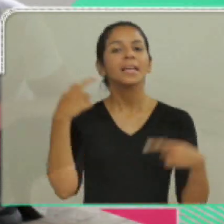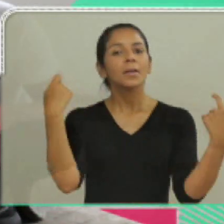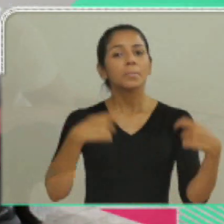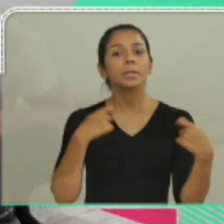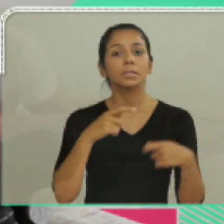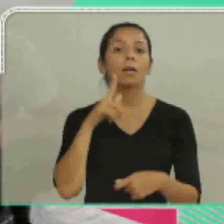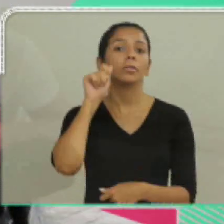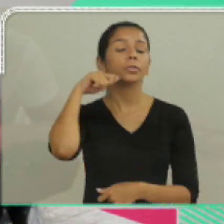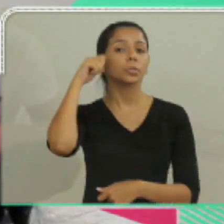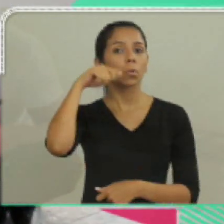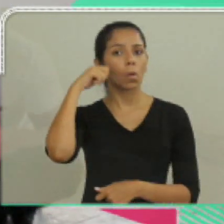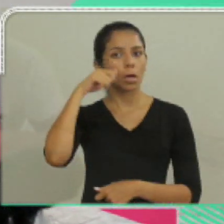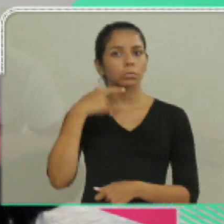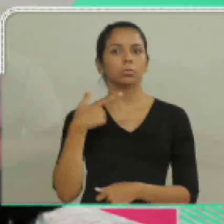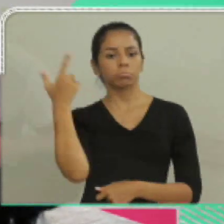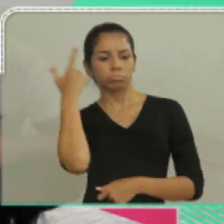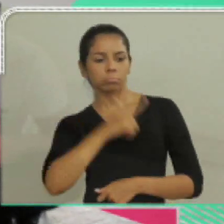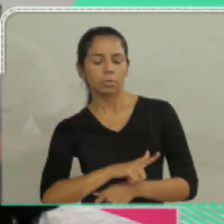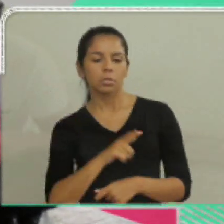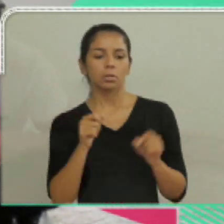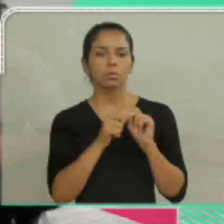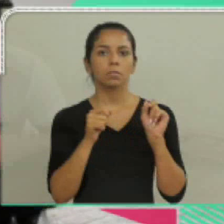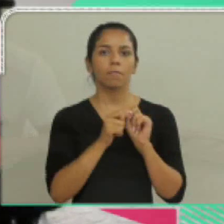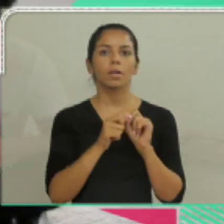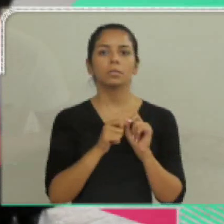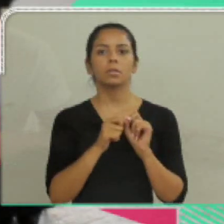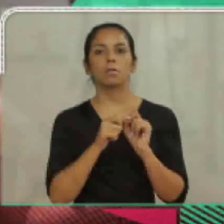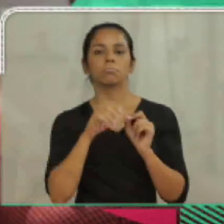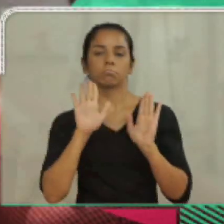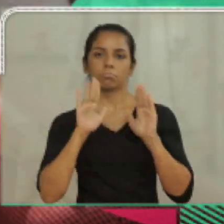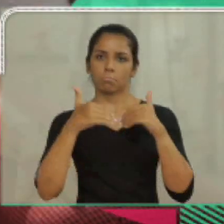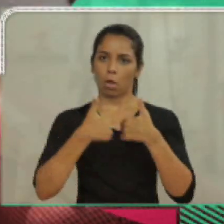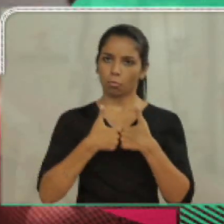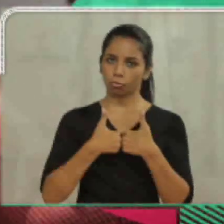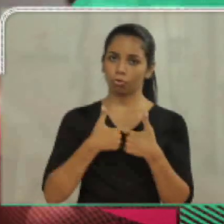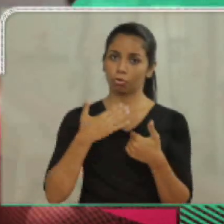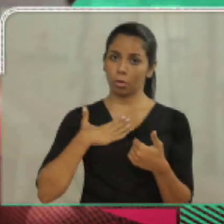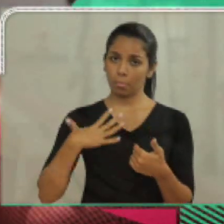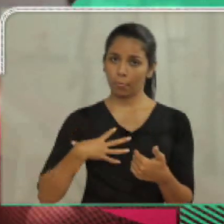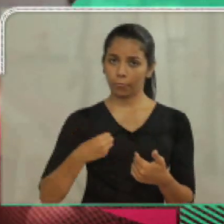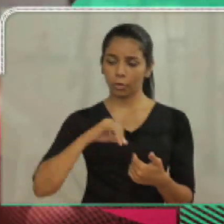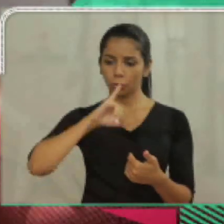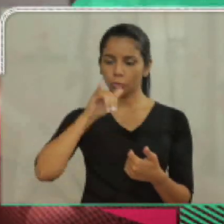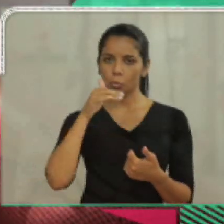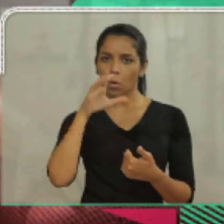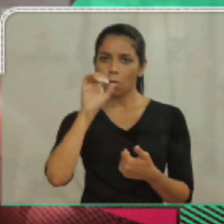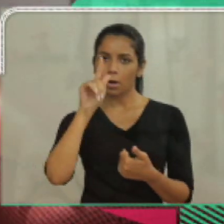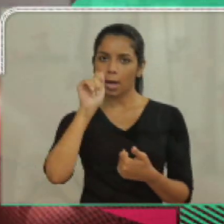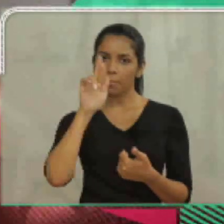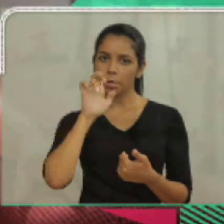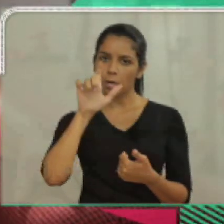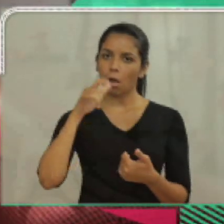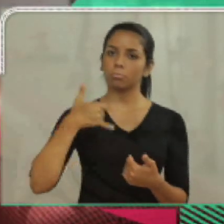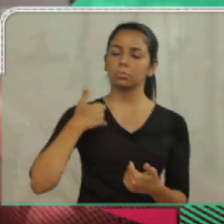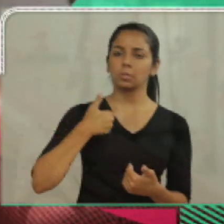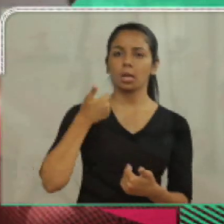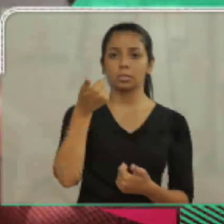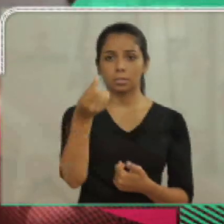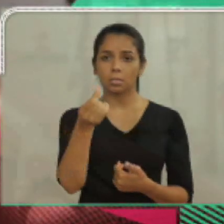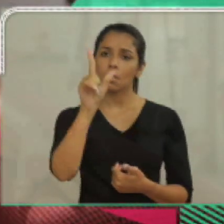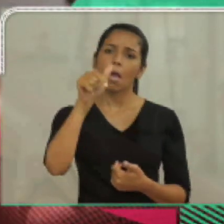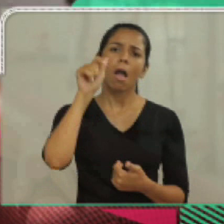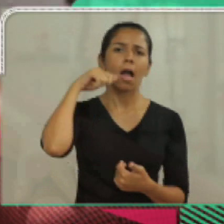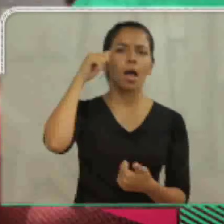você mesmo para gostar da voz de tacuara rachada da mamãe, hein? Eu precisar de um ator que interpretasse um